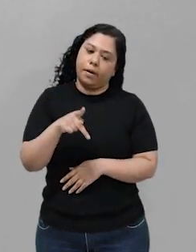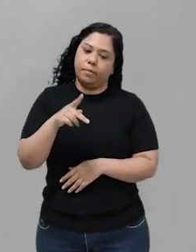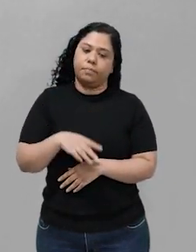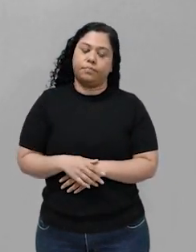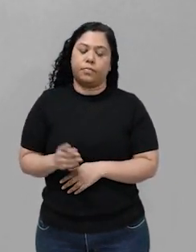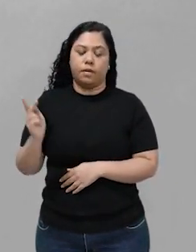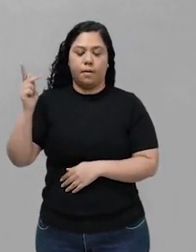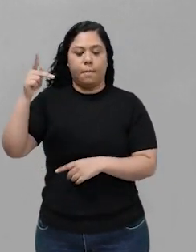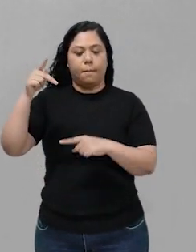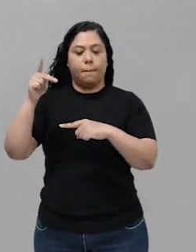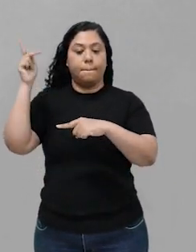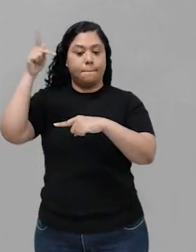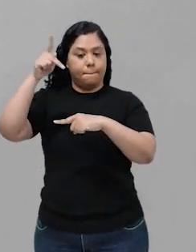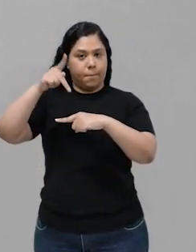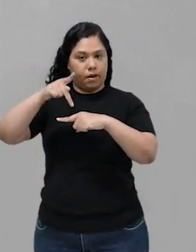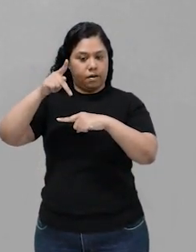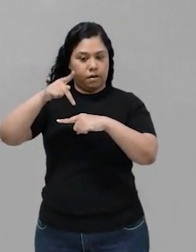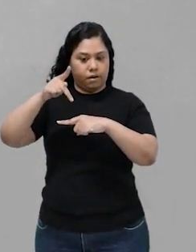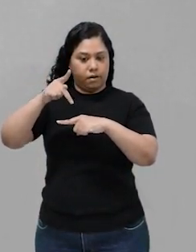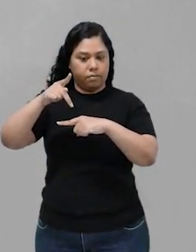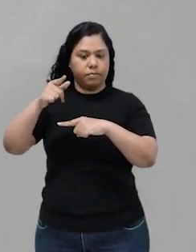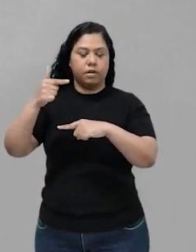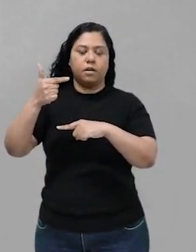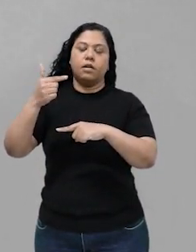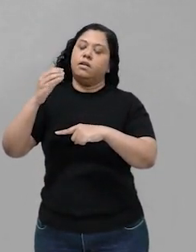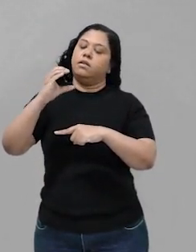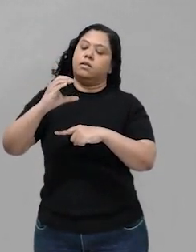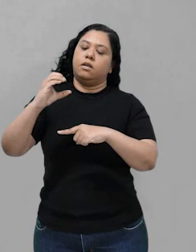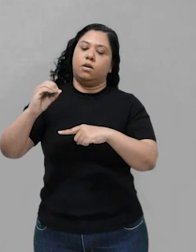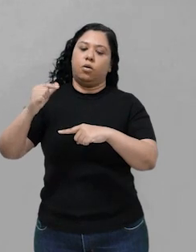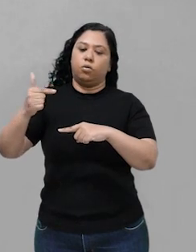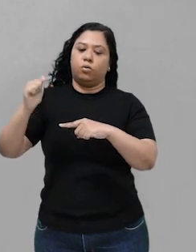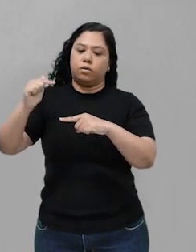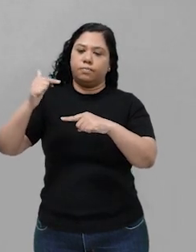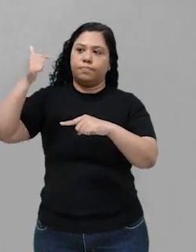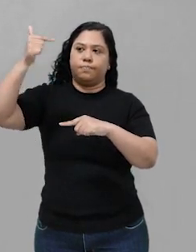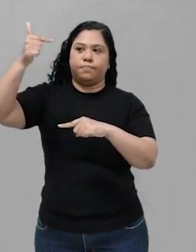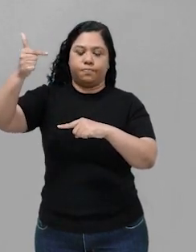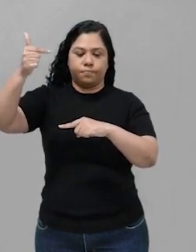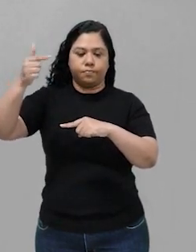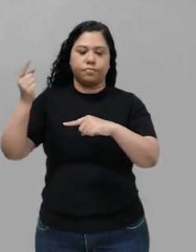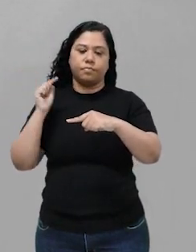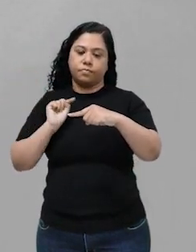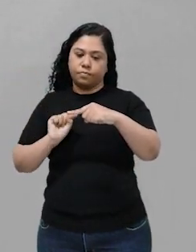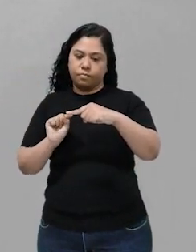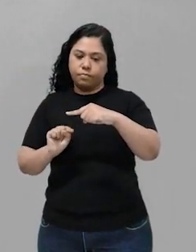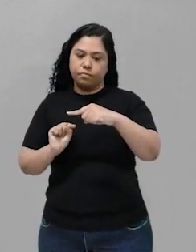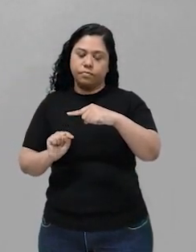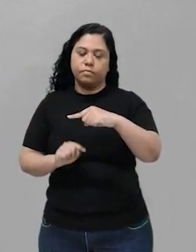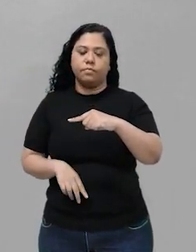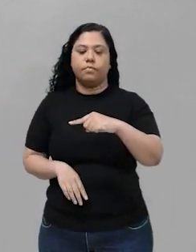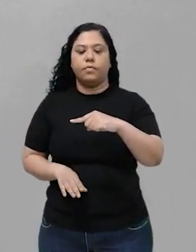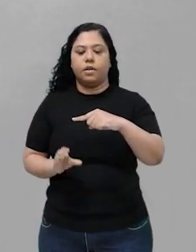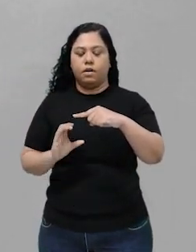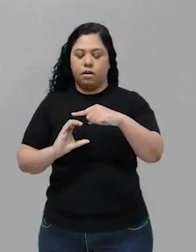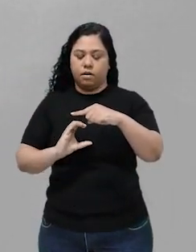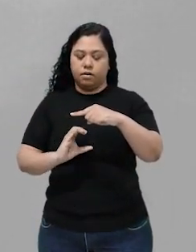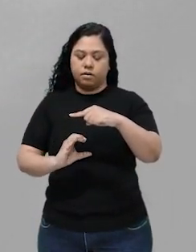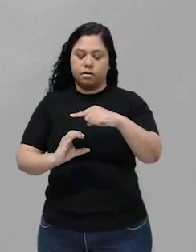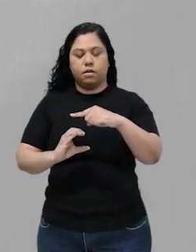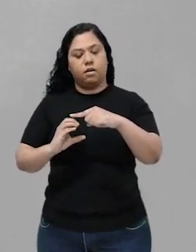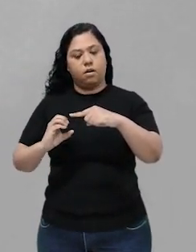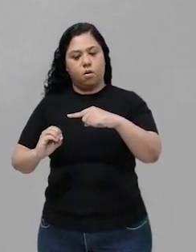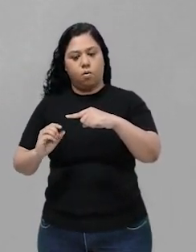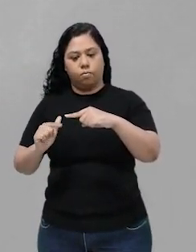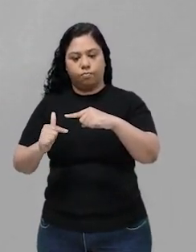do gás carbônico, CO₂, elevado ao quadrado, sobre, quem são os reagentes? O CO elevado ao